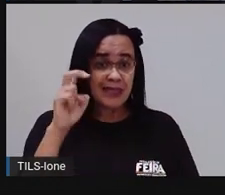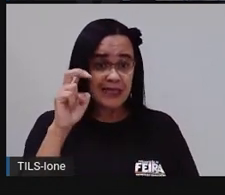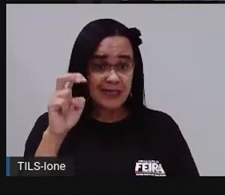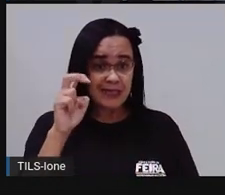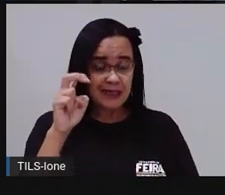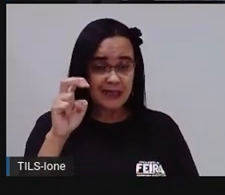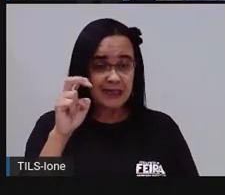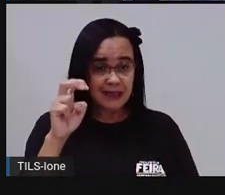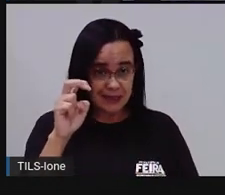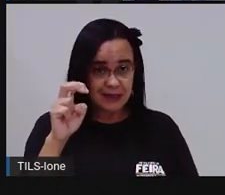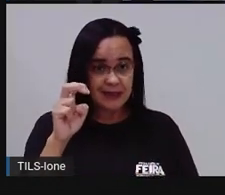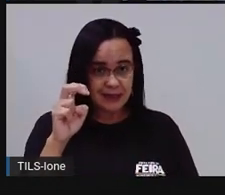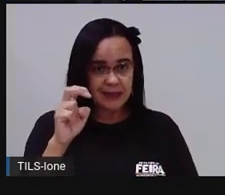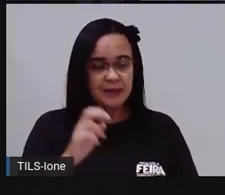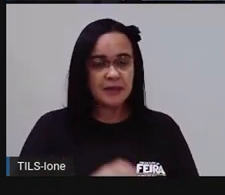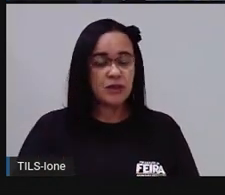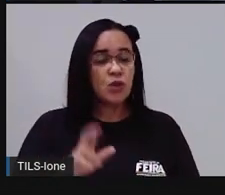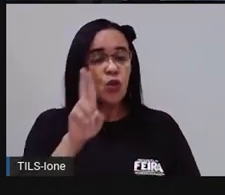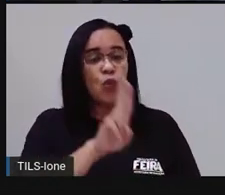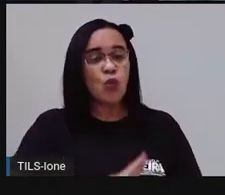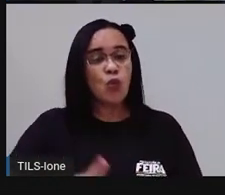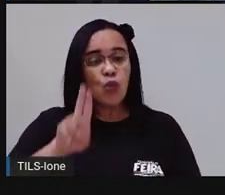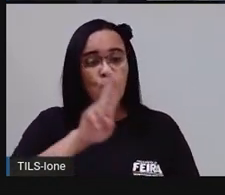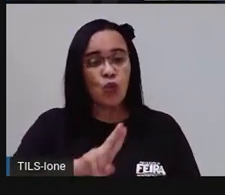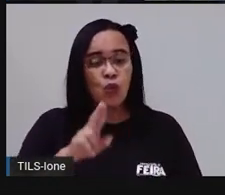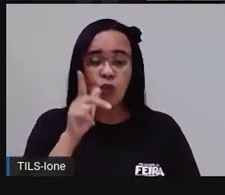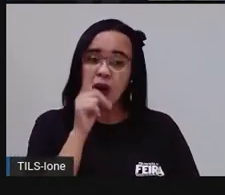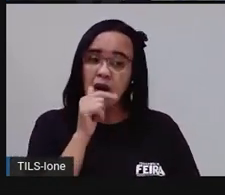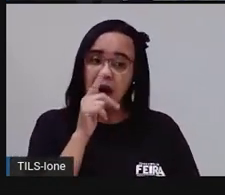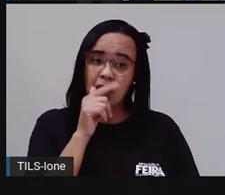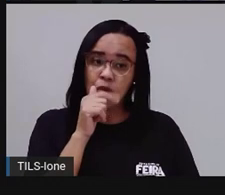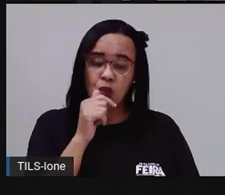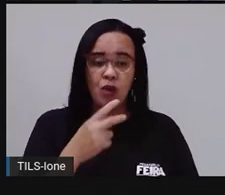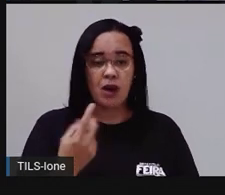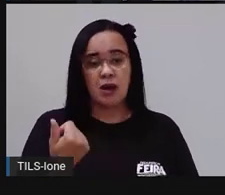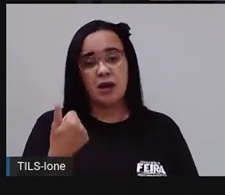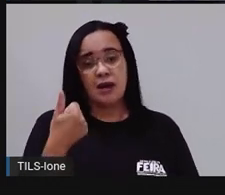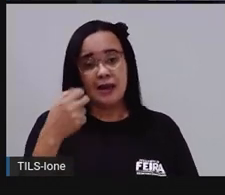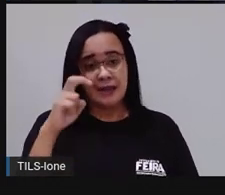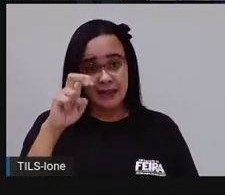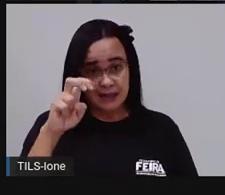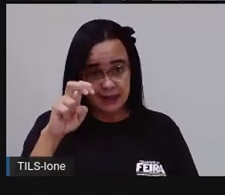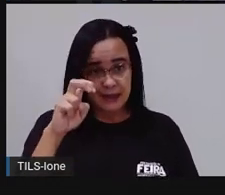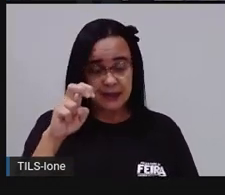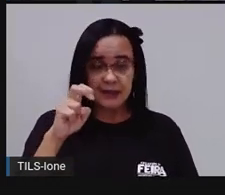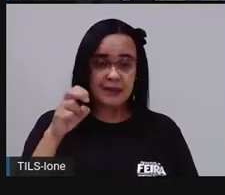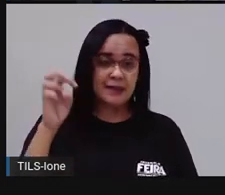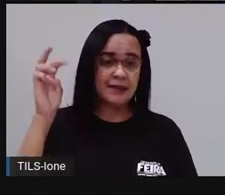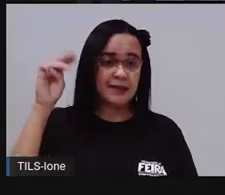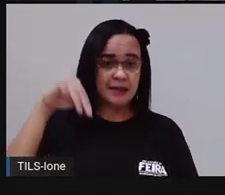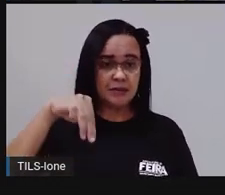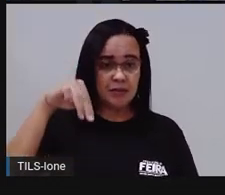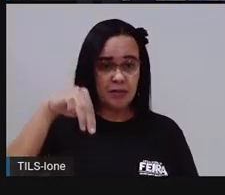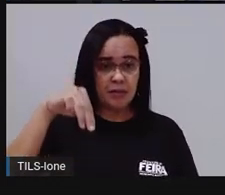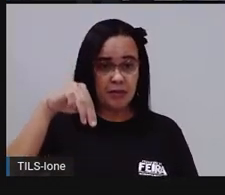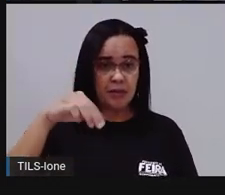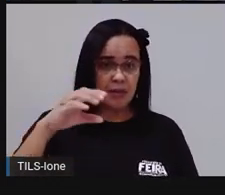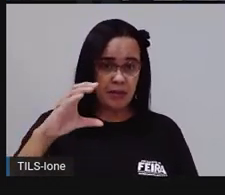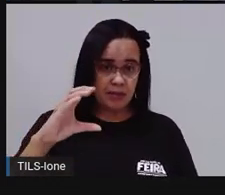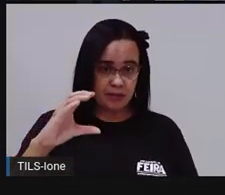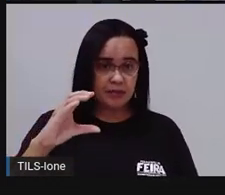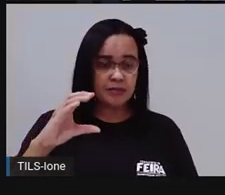né? Consumiu ou gastou 15 metros cúbicos de água. No mês de janeiro